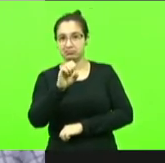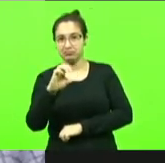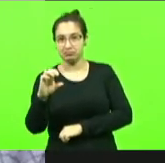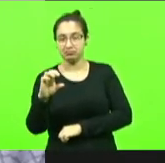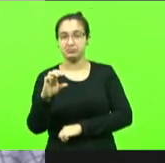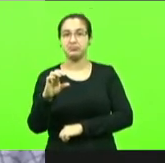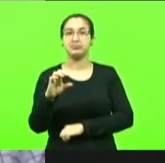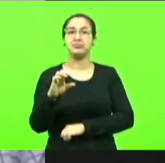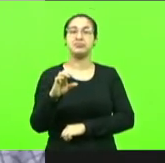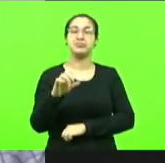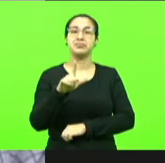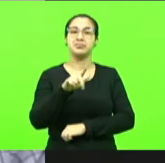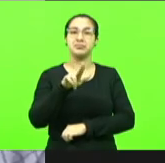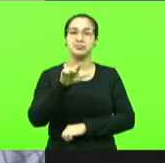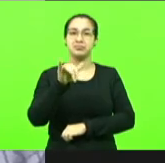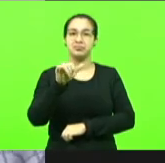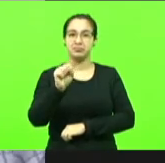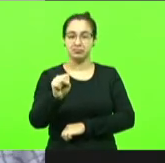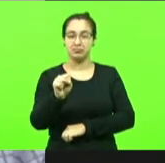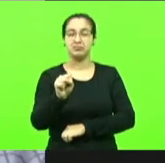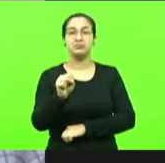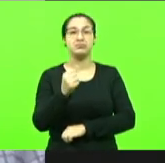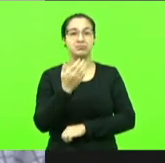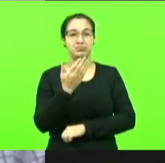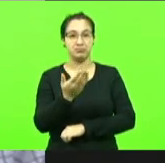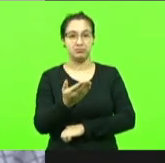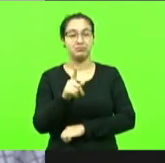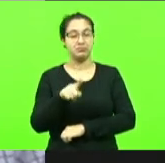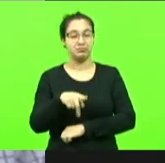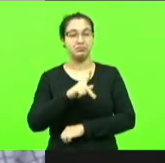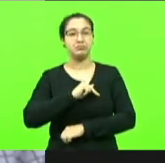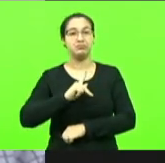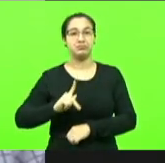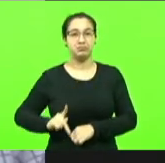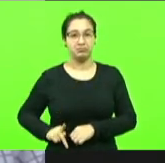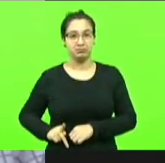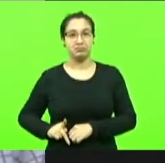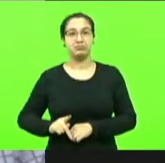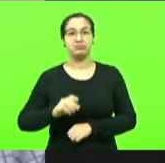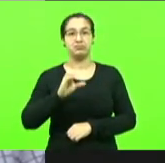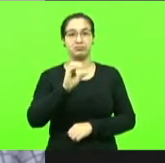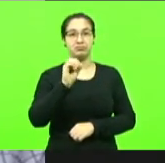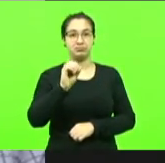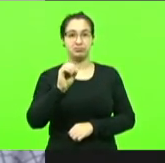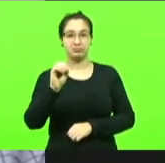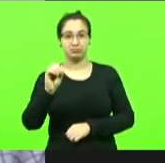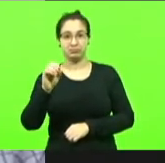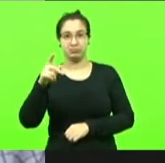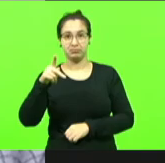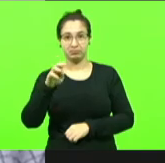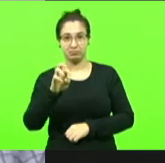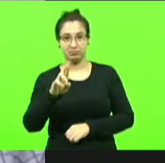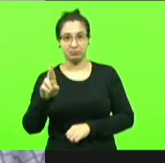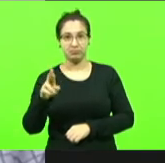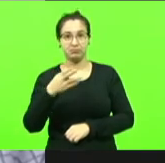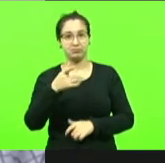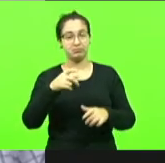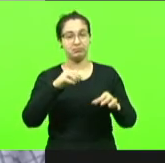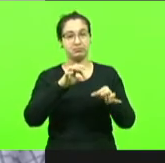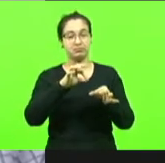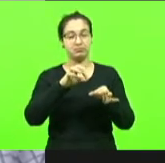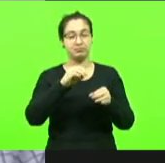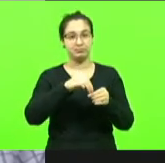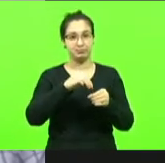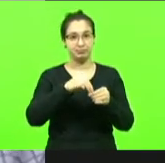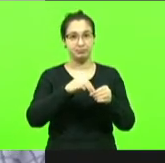Suzin que também é presidente da Copenriu em Videira a